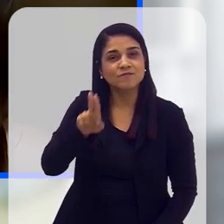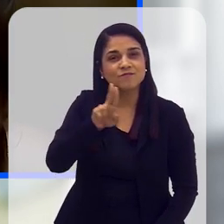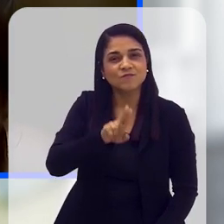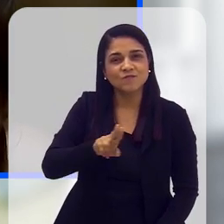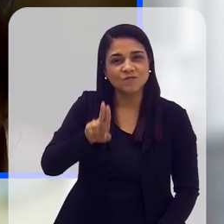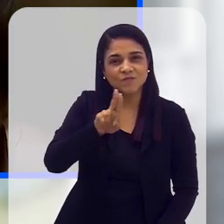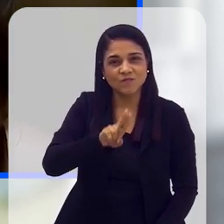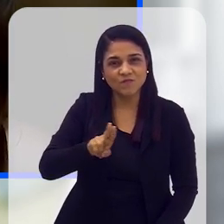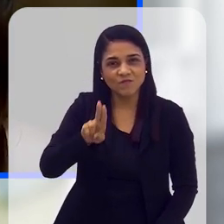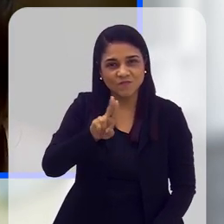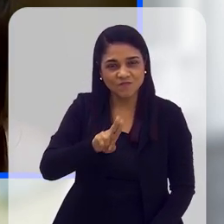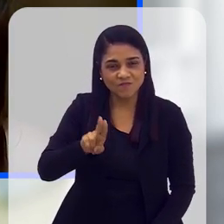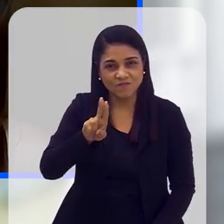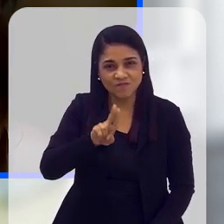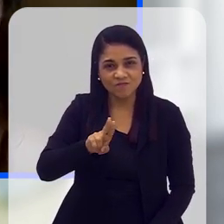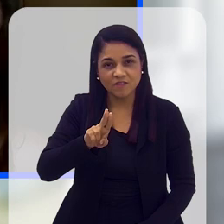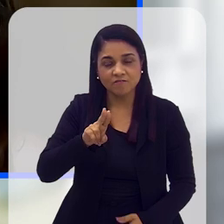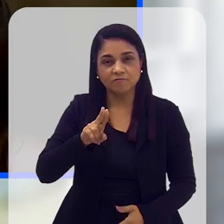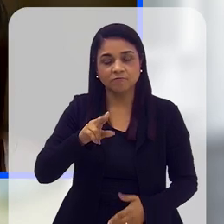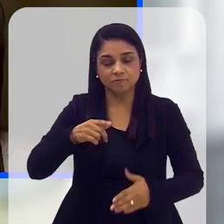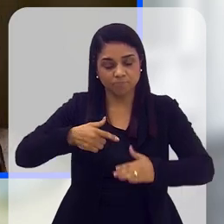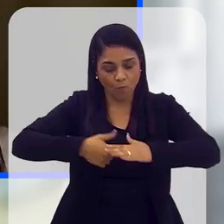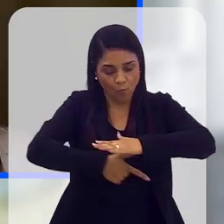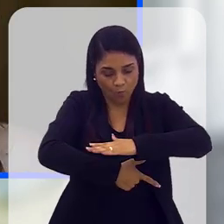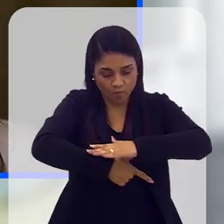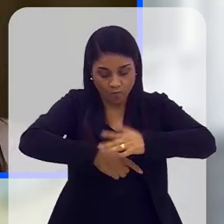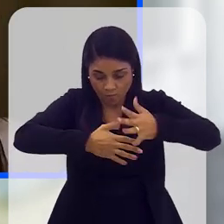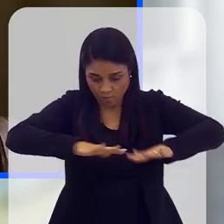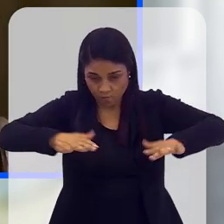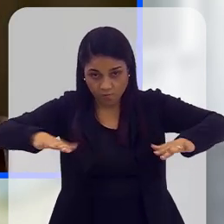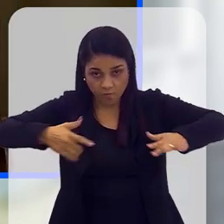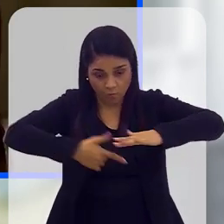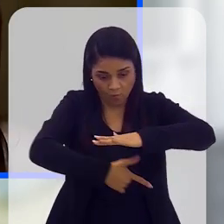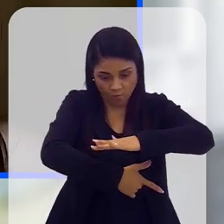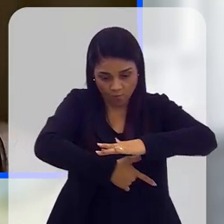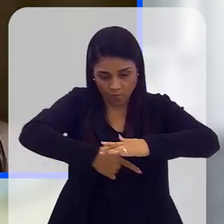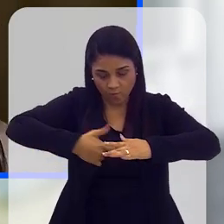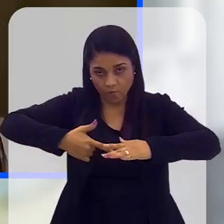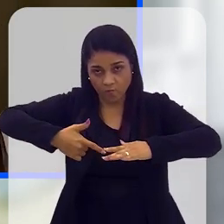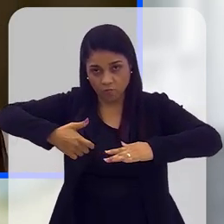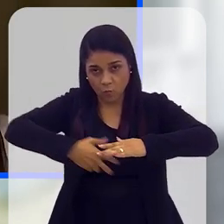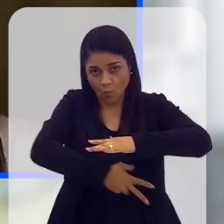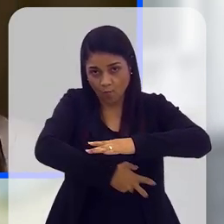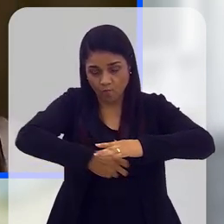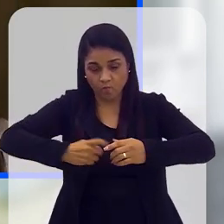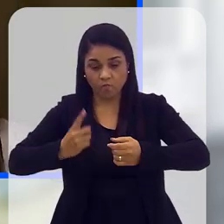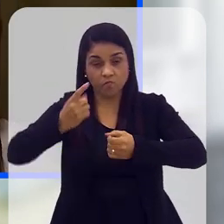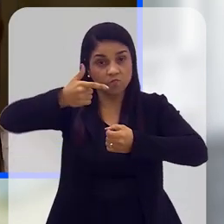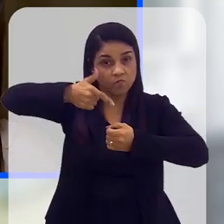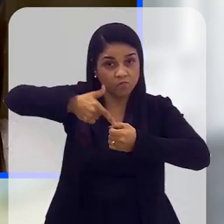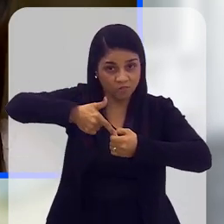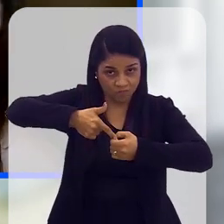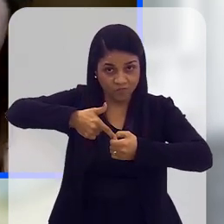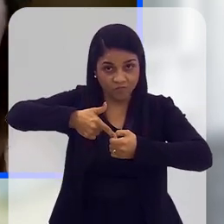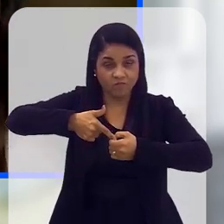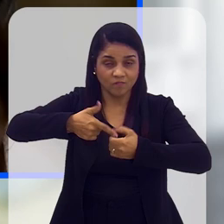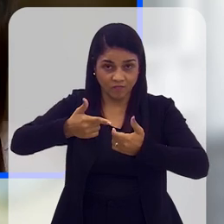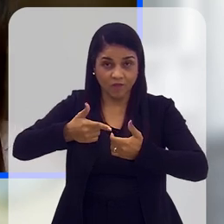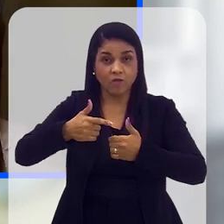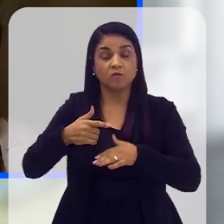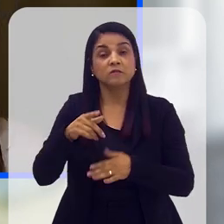combustíveis fósseis. Então, os países em